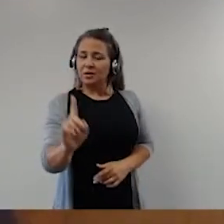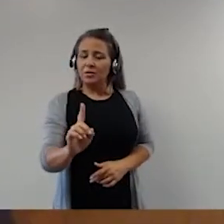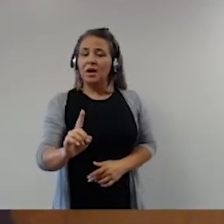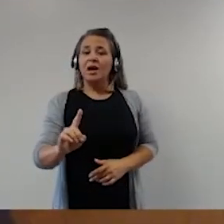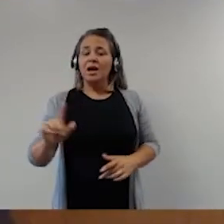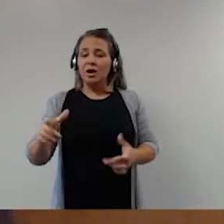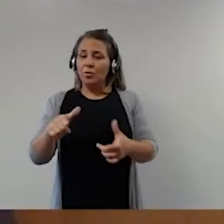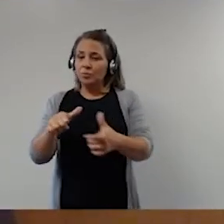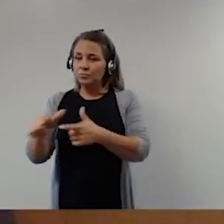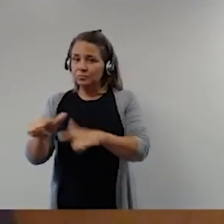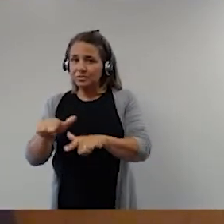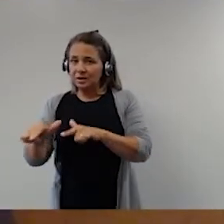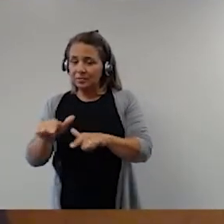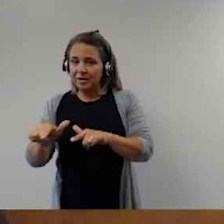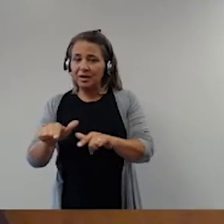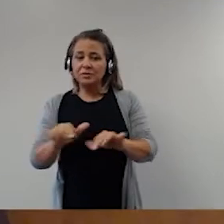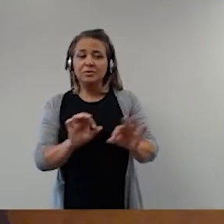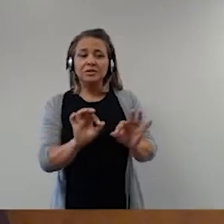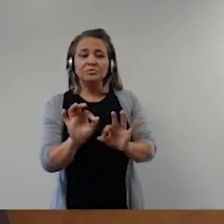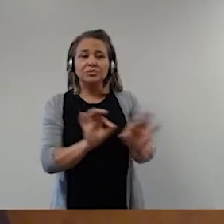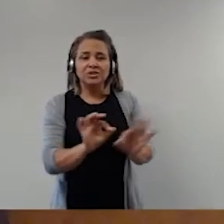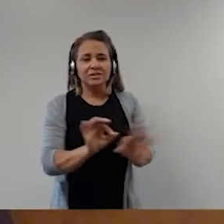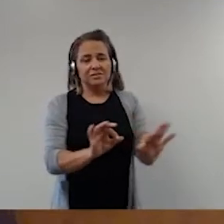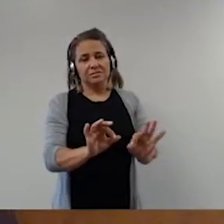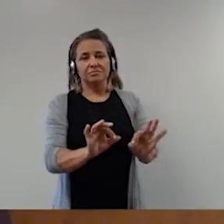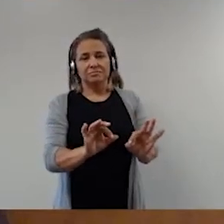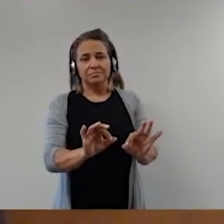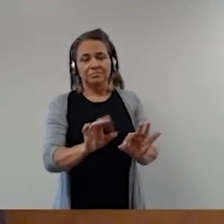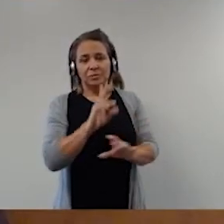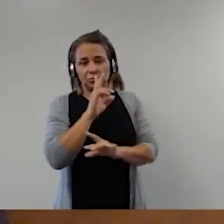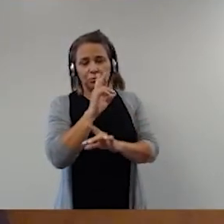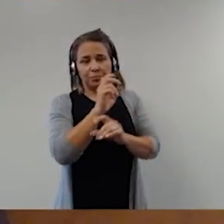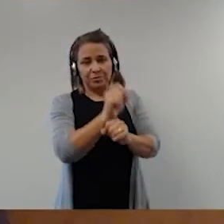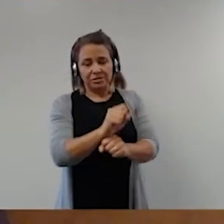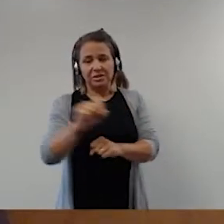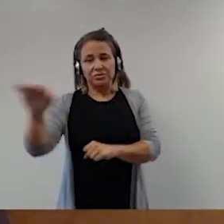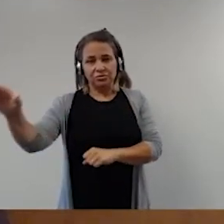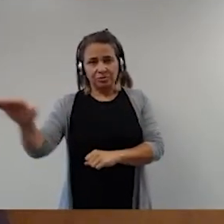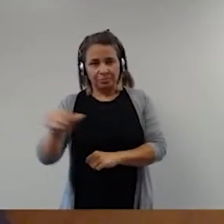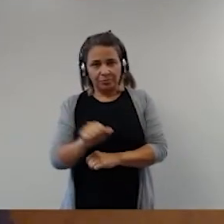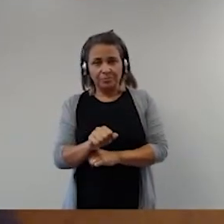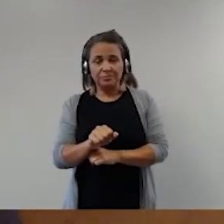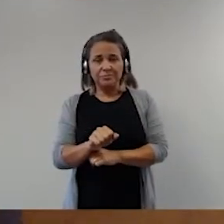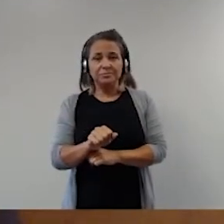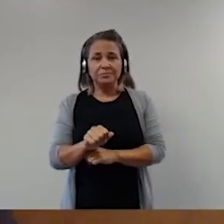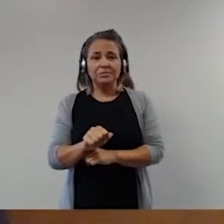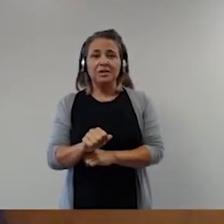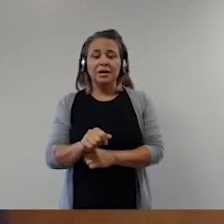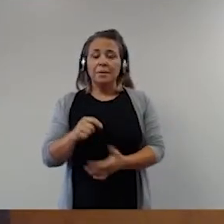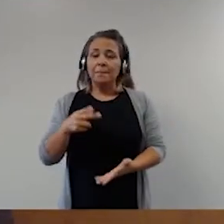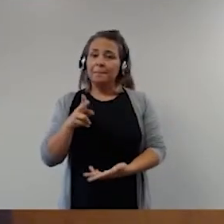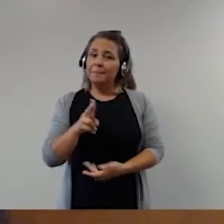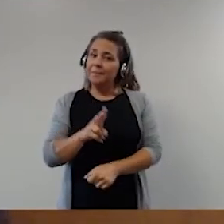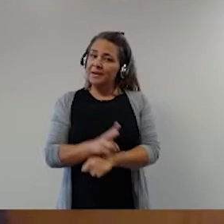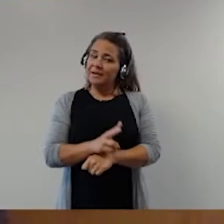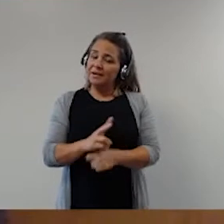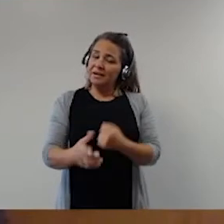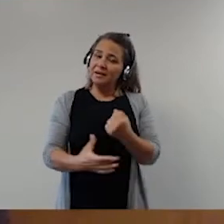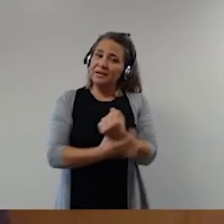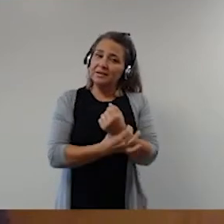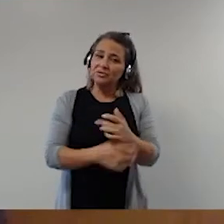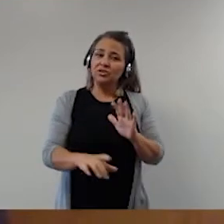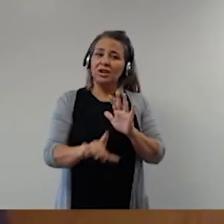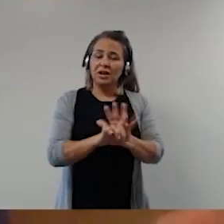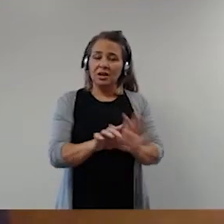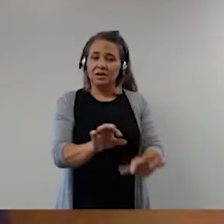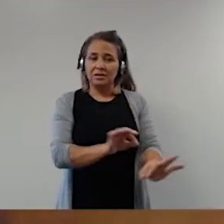instância instrumental do poder que a convocou para a garantia da observância da